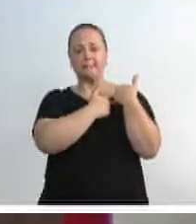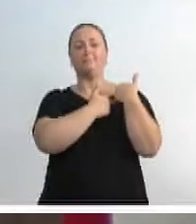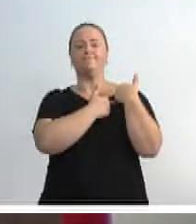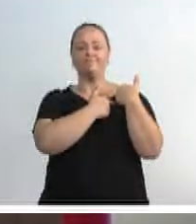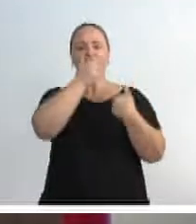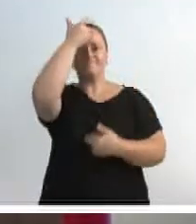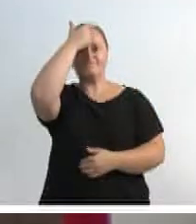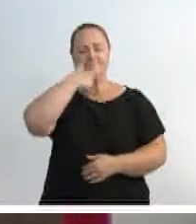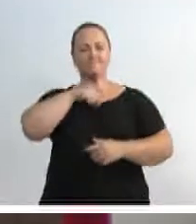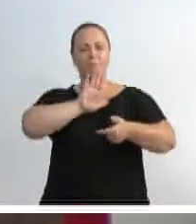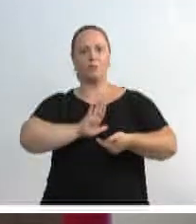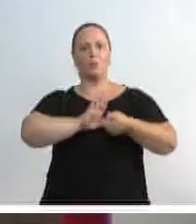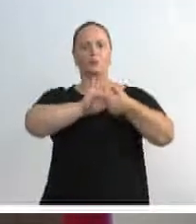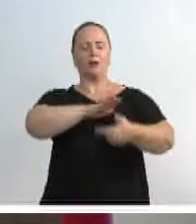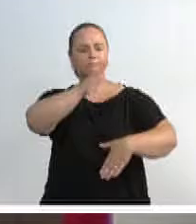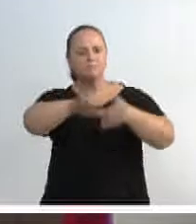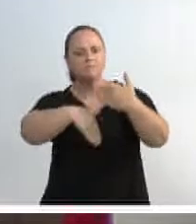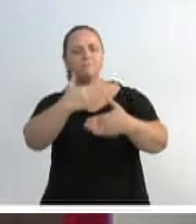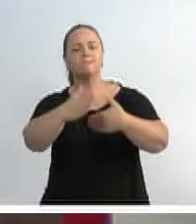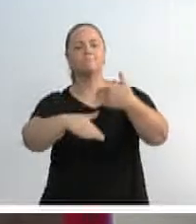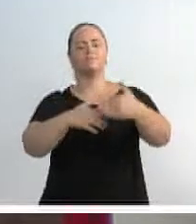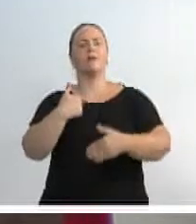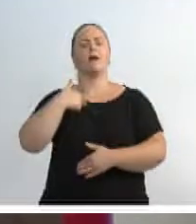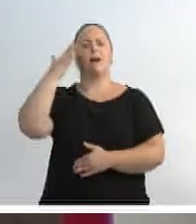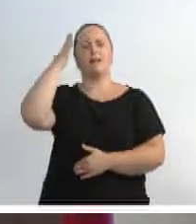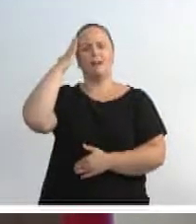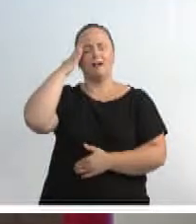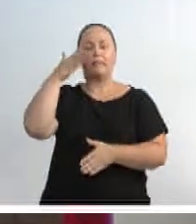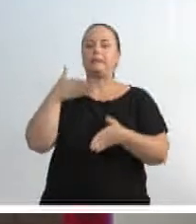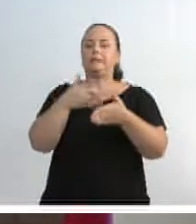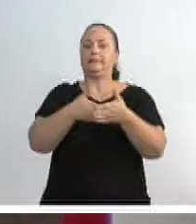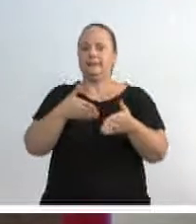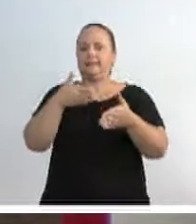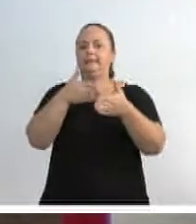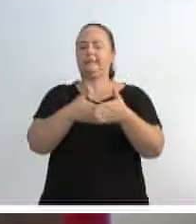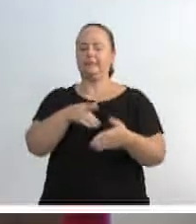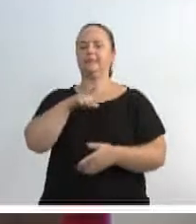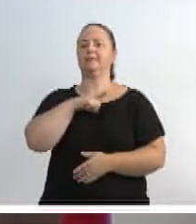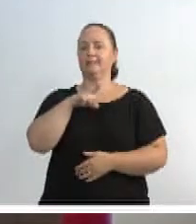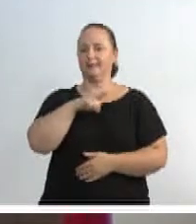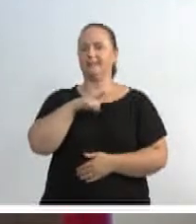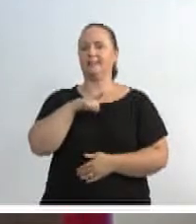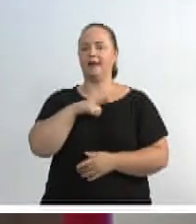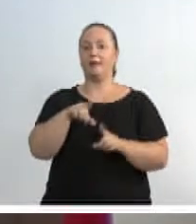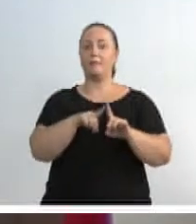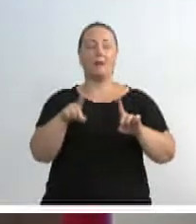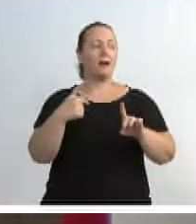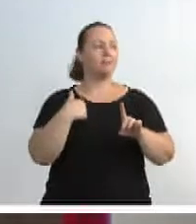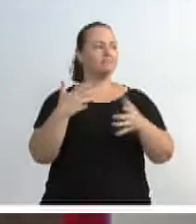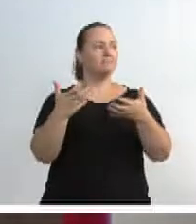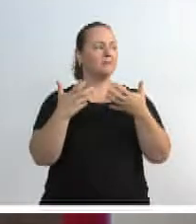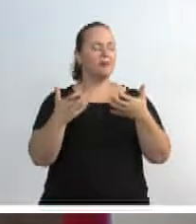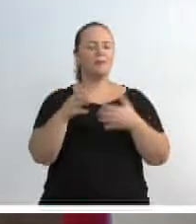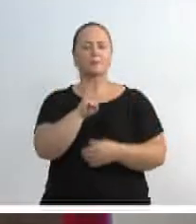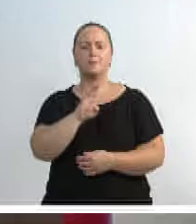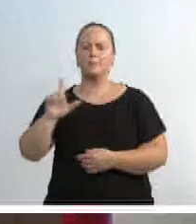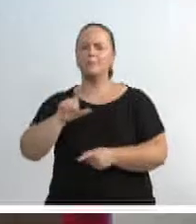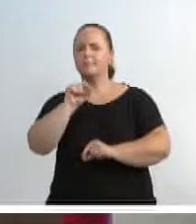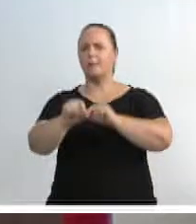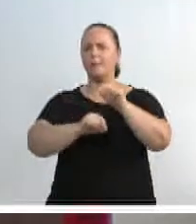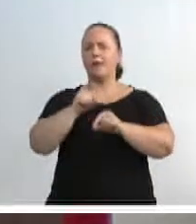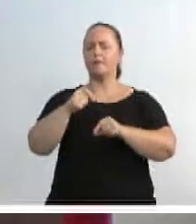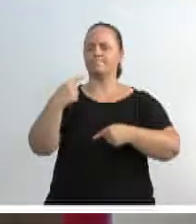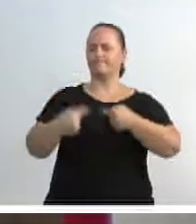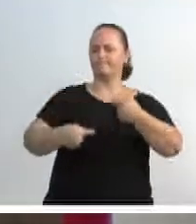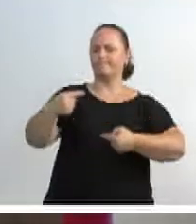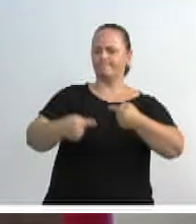voz progressista, e sei das dificuldades, dos obstáculos que enfrentarei por isso. Quero fazer Blumenau discutir aquilo que eu entendo que